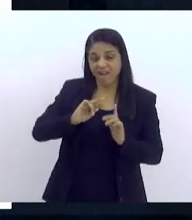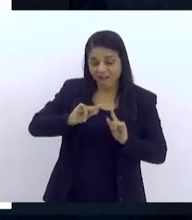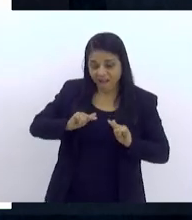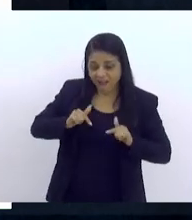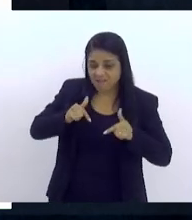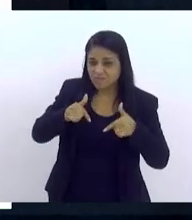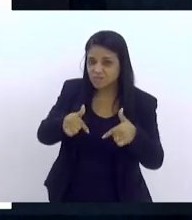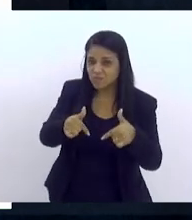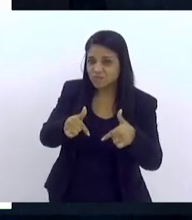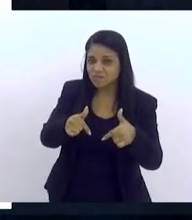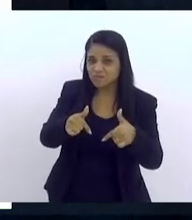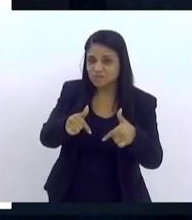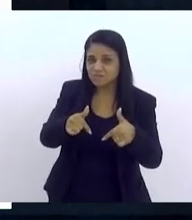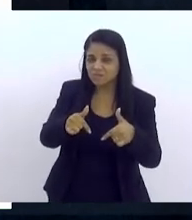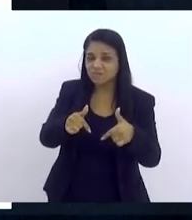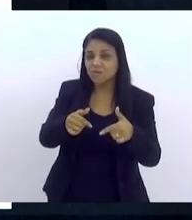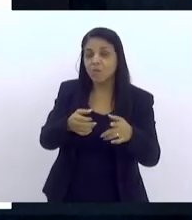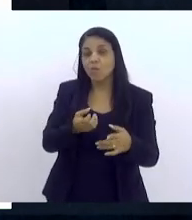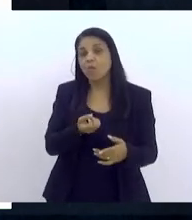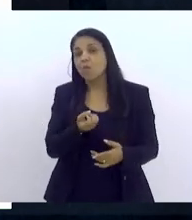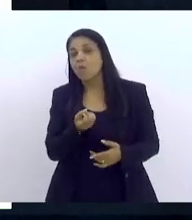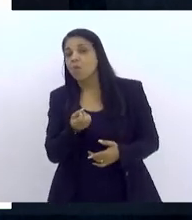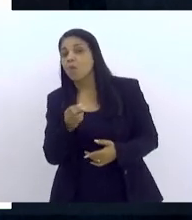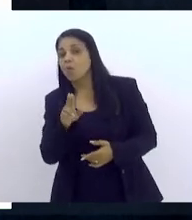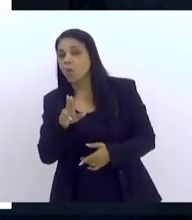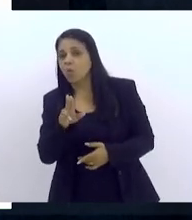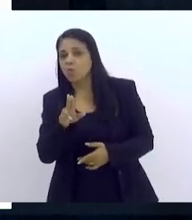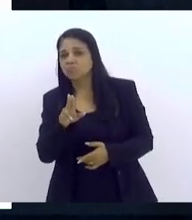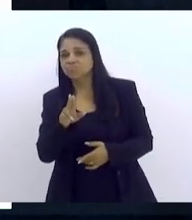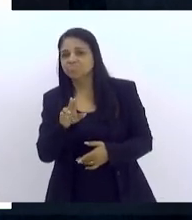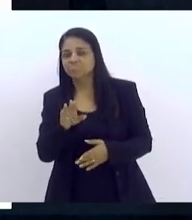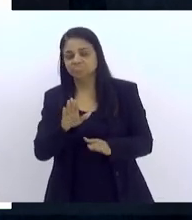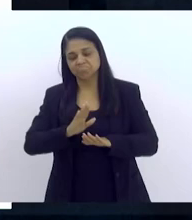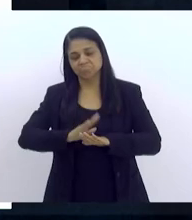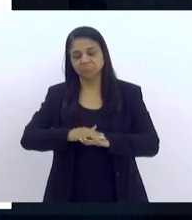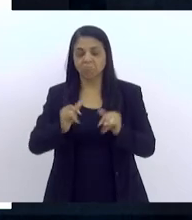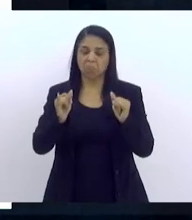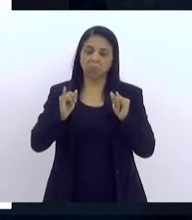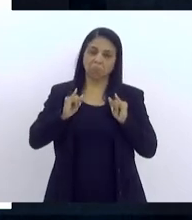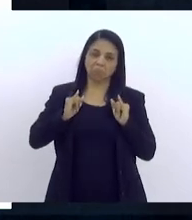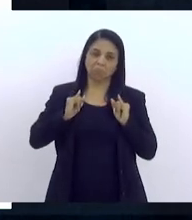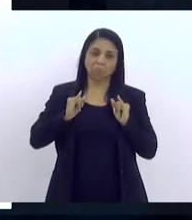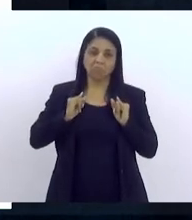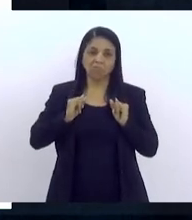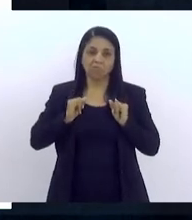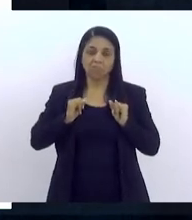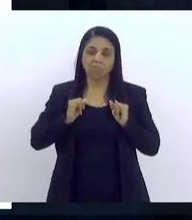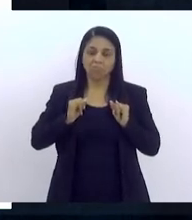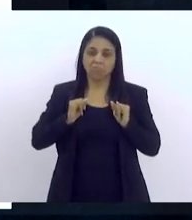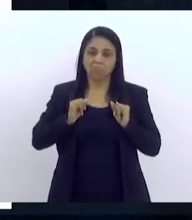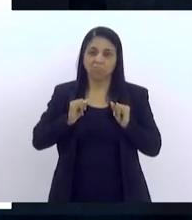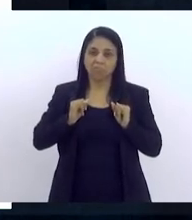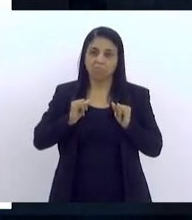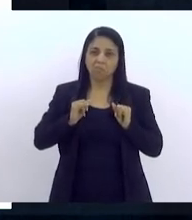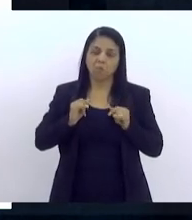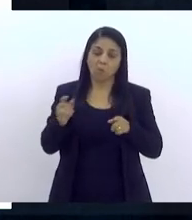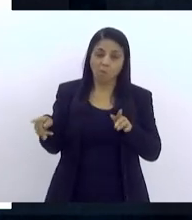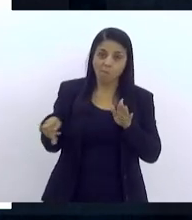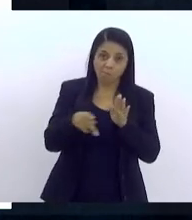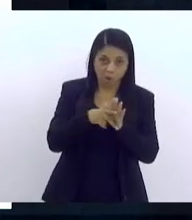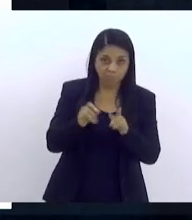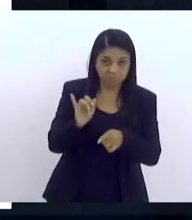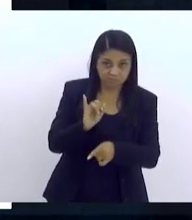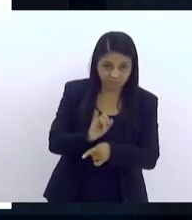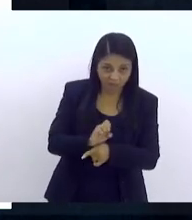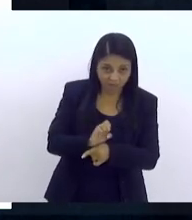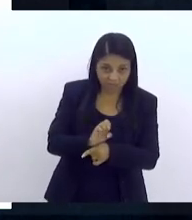omissões têm sido praticadas, inclusive pelo próprio Estado, no que concerne à